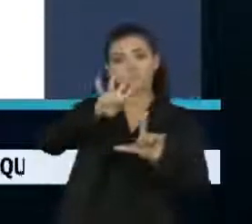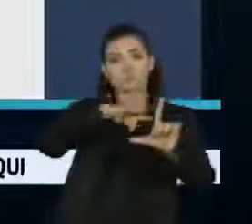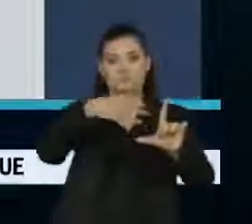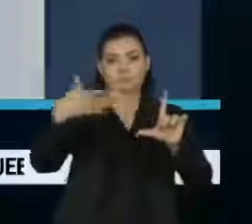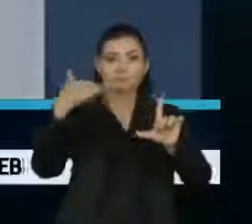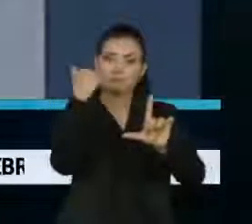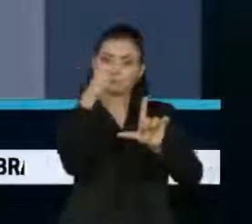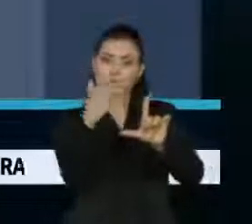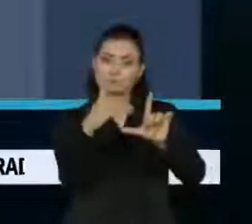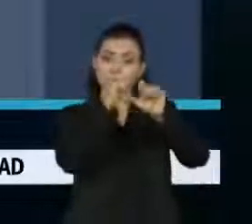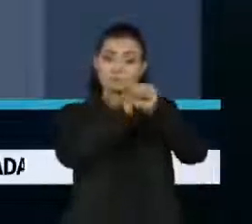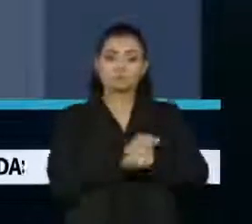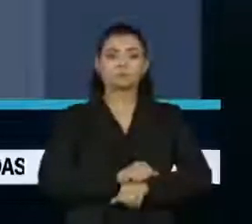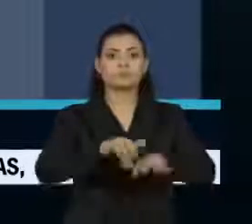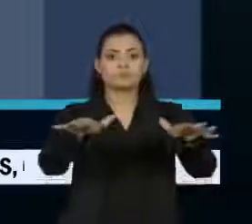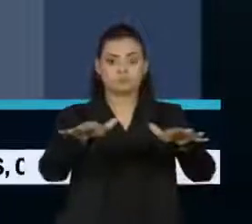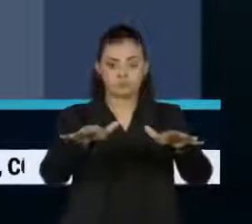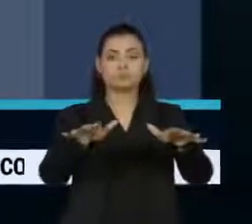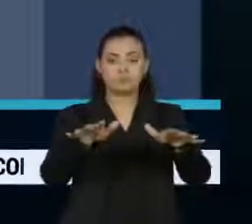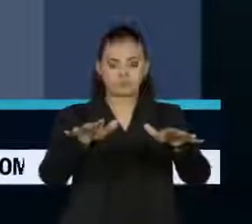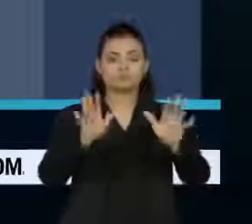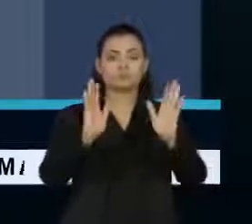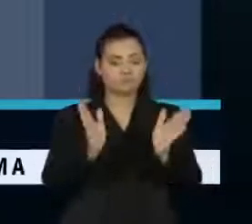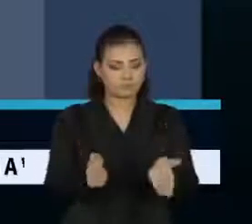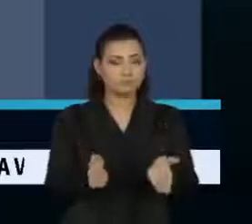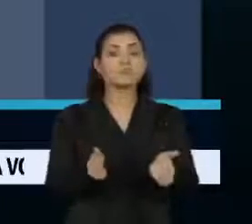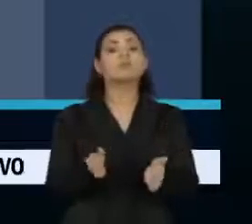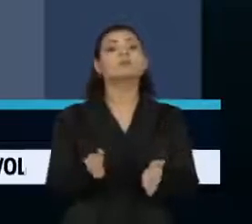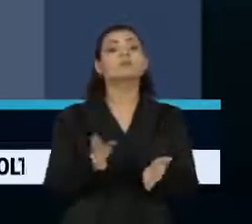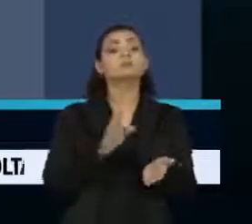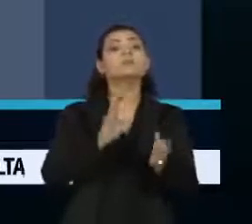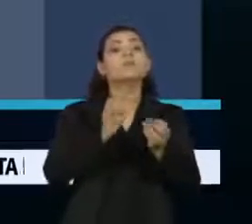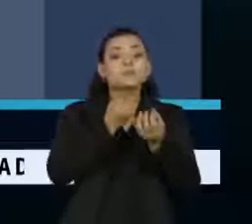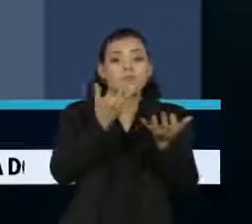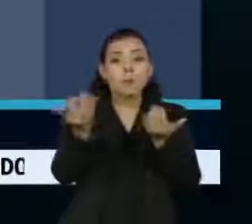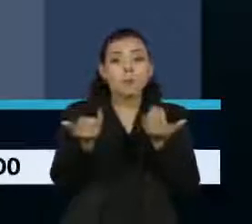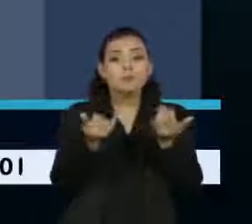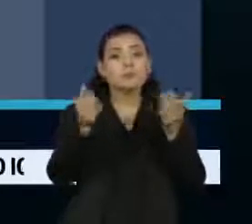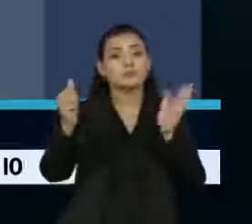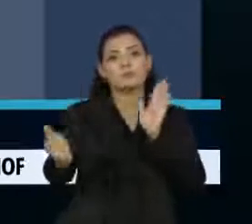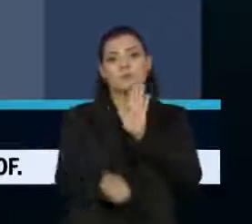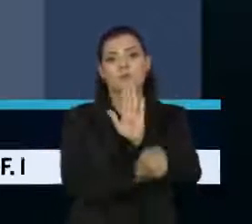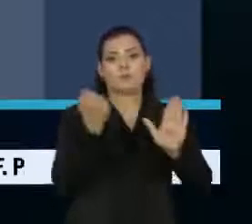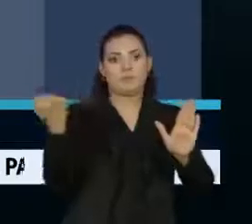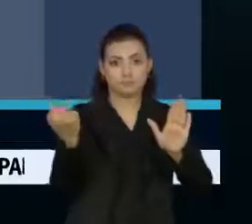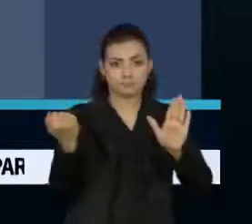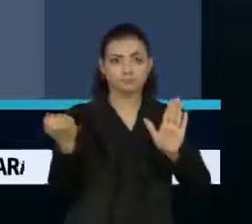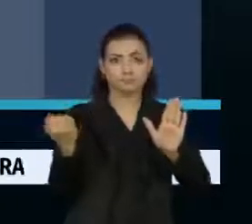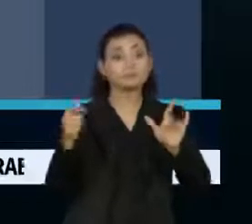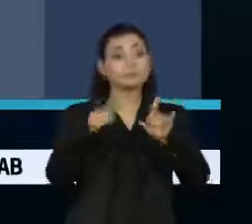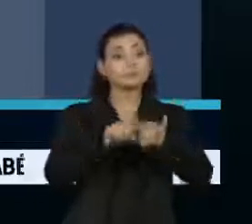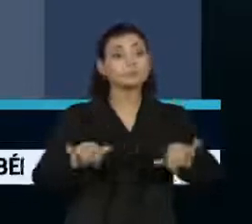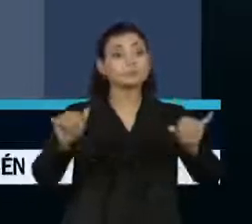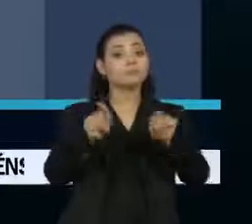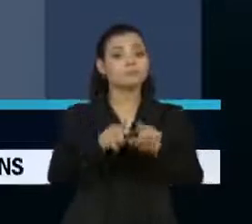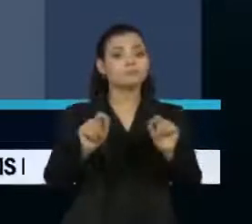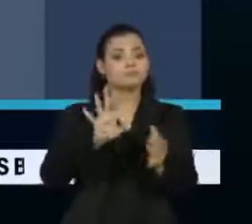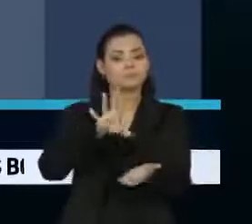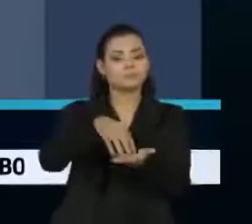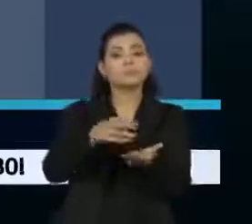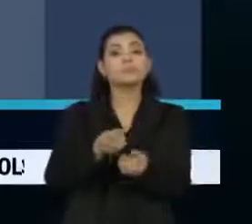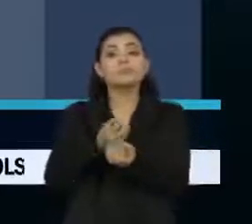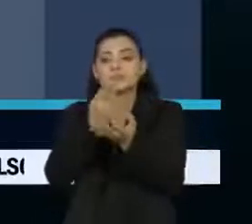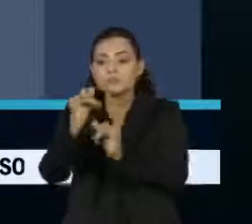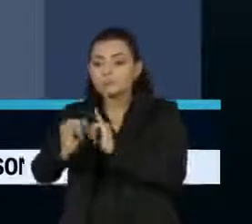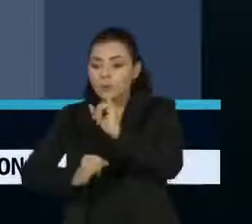equivocadamente publicada em uma plataforma de hospedagem foi apagada. Disse também que o Departamento de